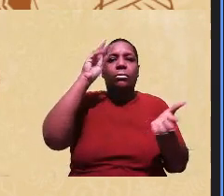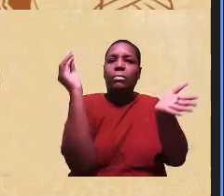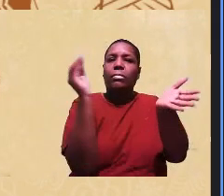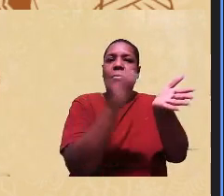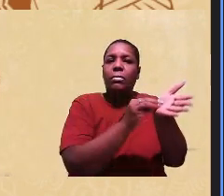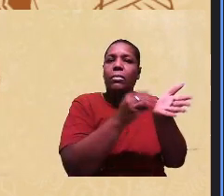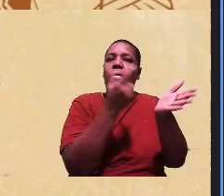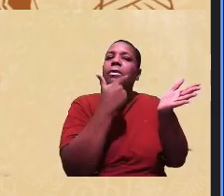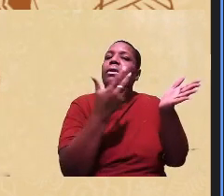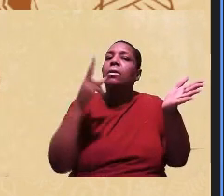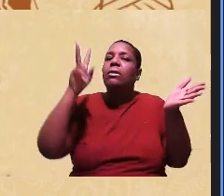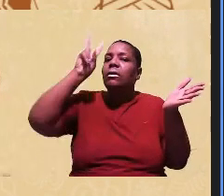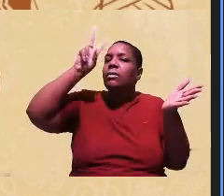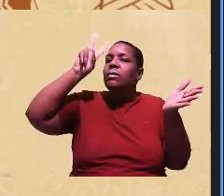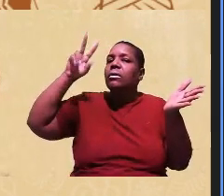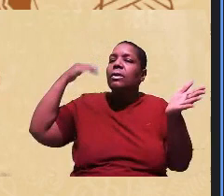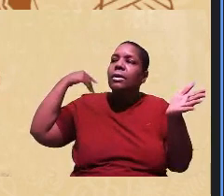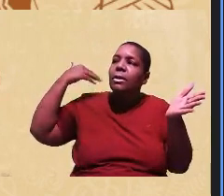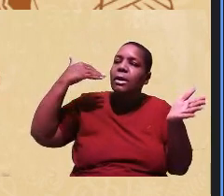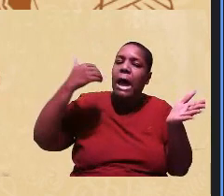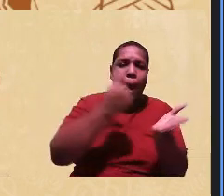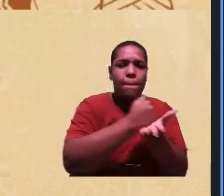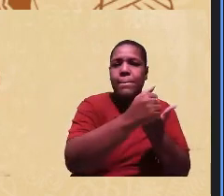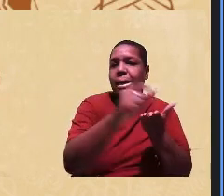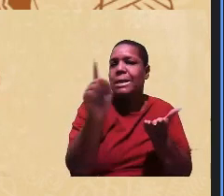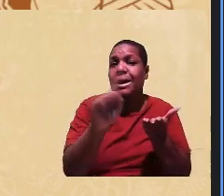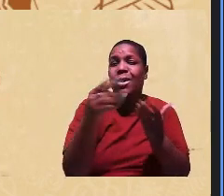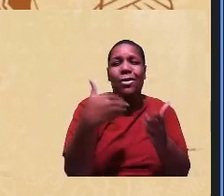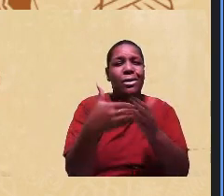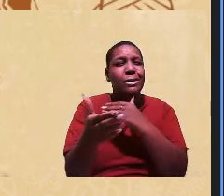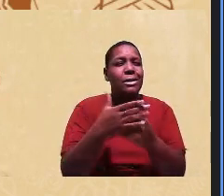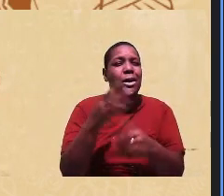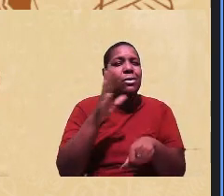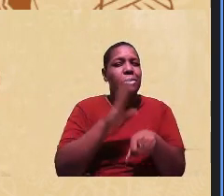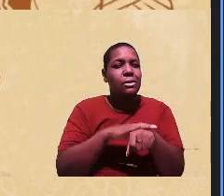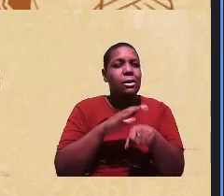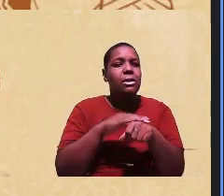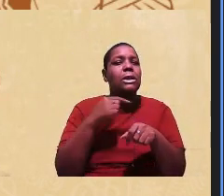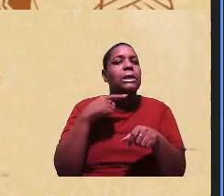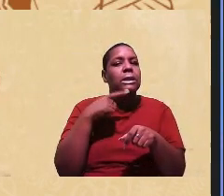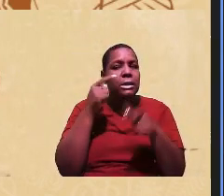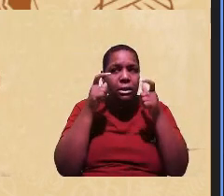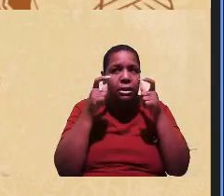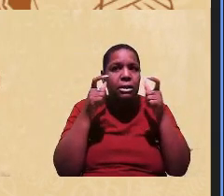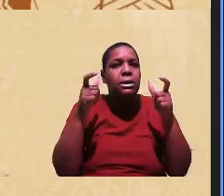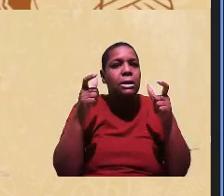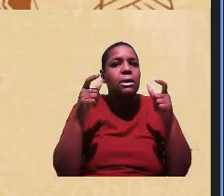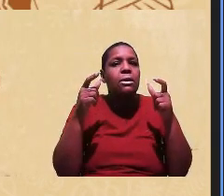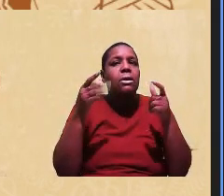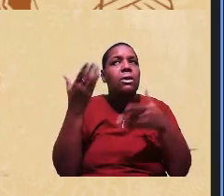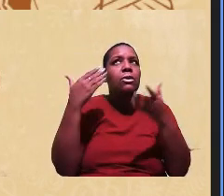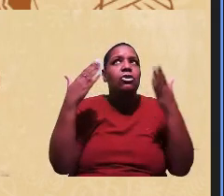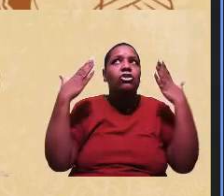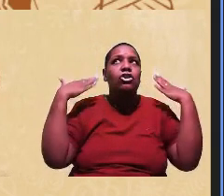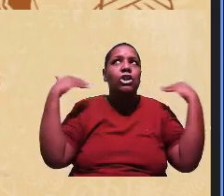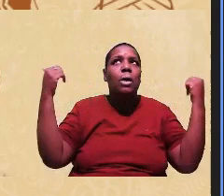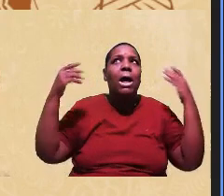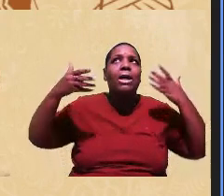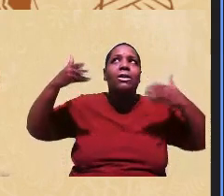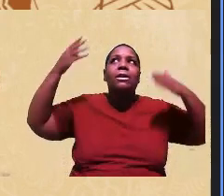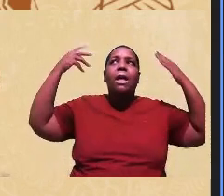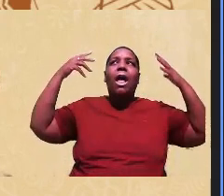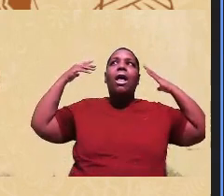legado que não passará pois independente do tempo seremos sujeitos atentos aos chamados ancestrais que nos movimenta nos